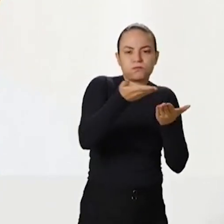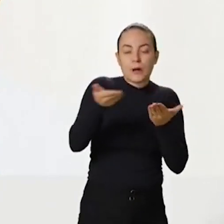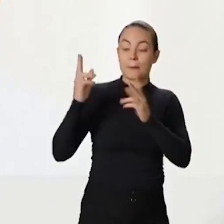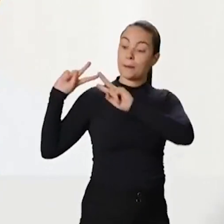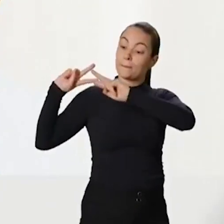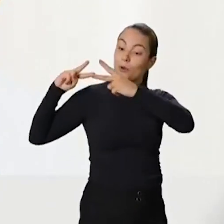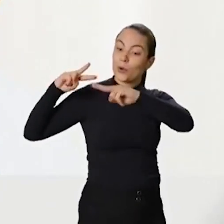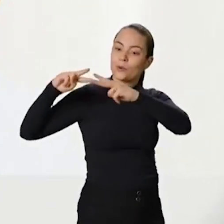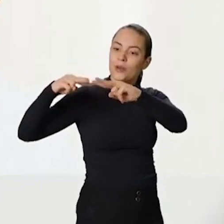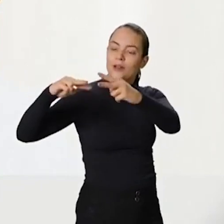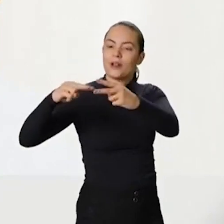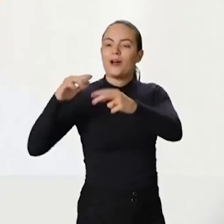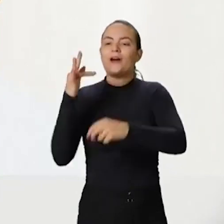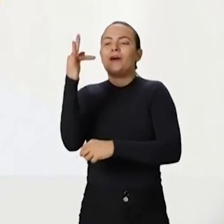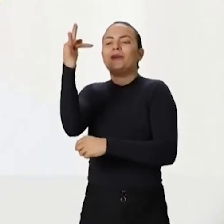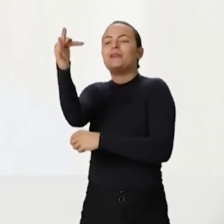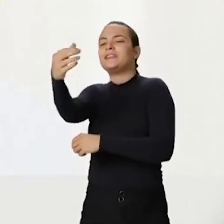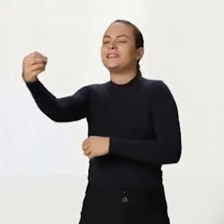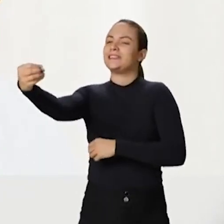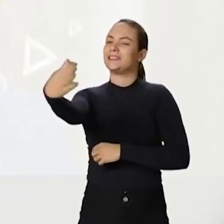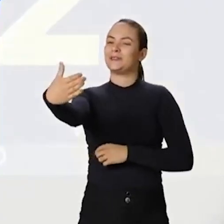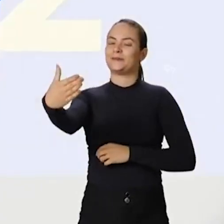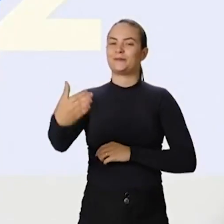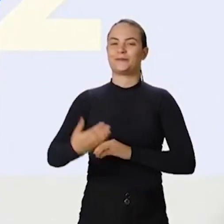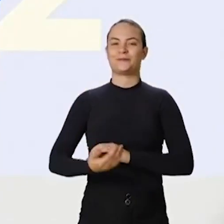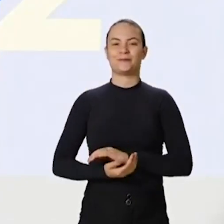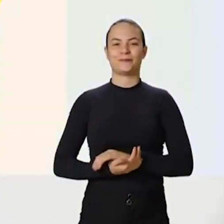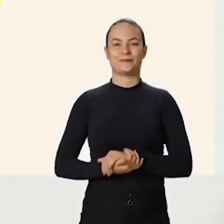próximas gerações um futuro bem melhor.